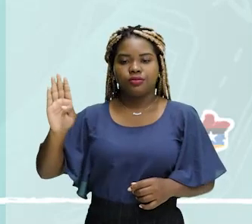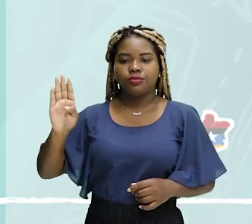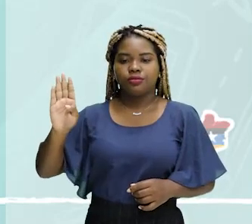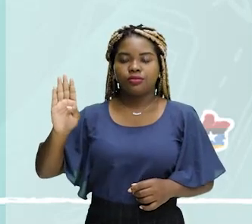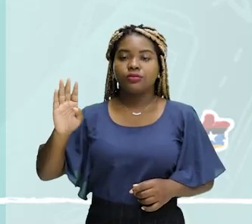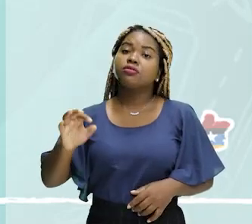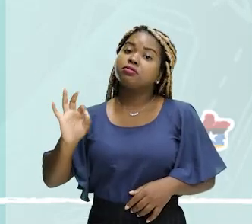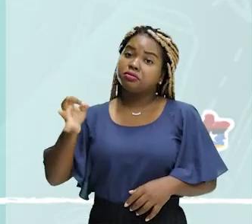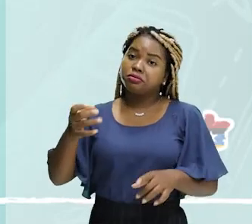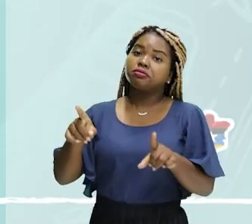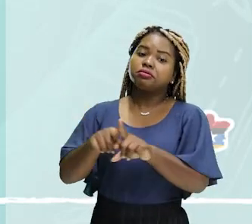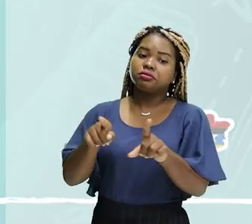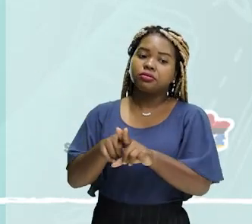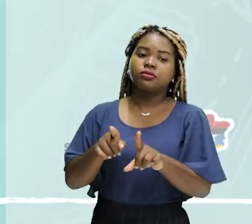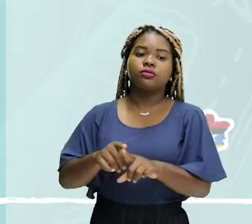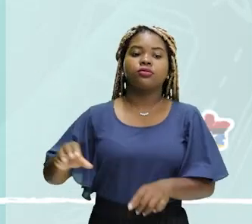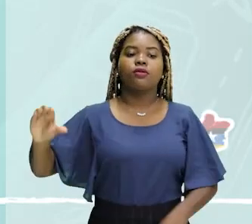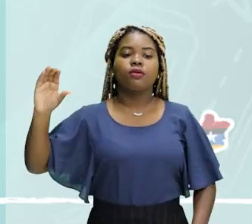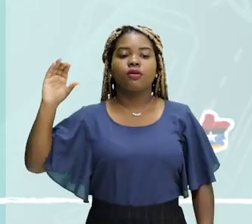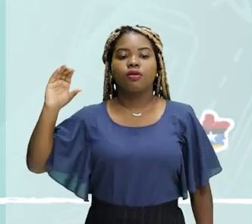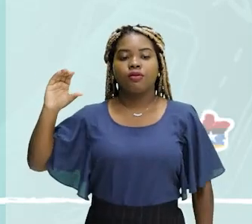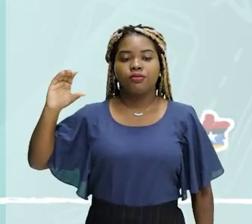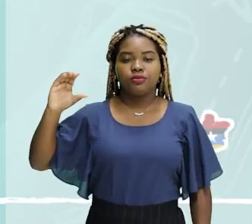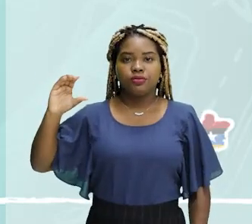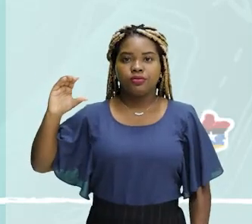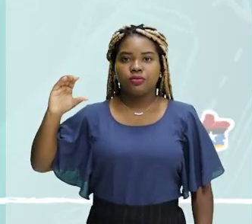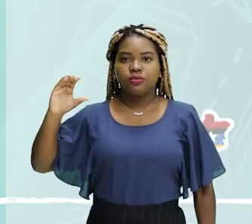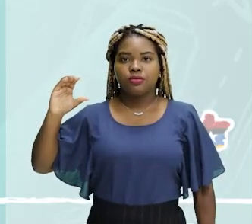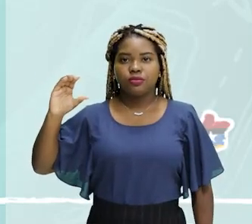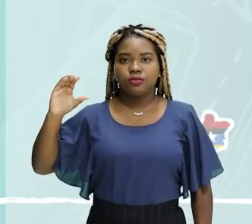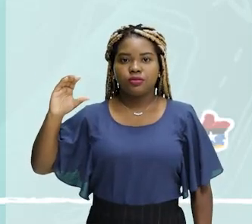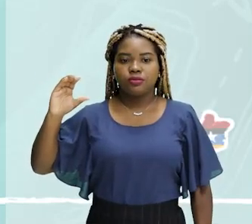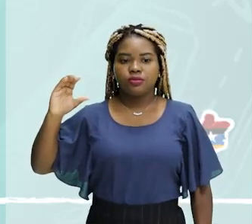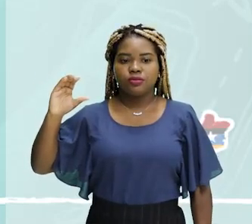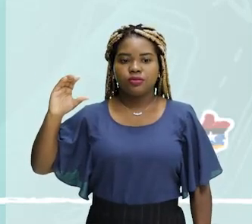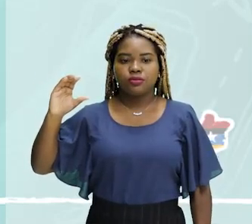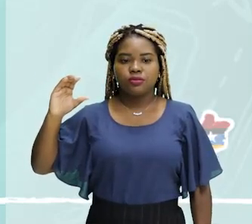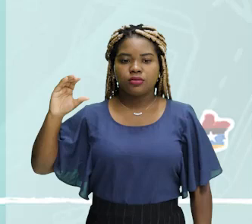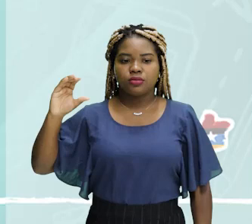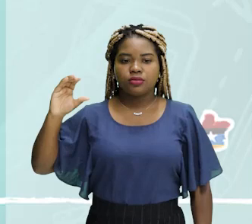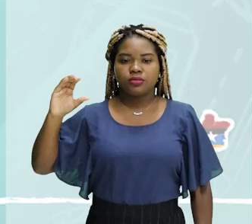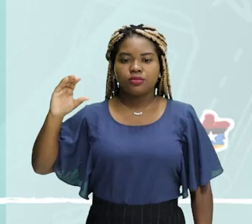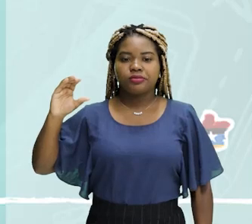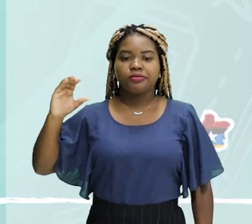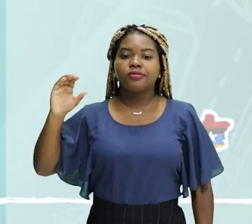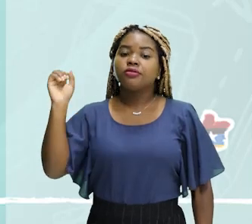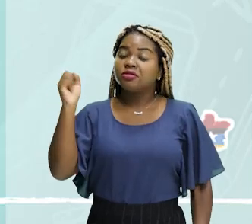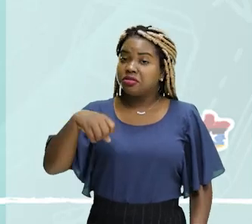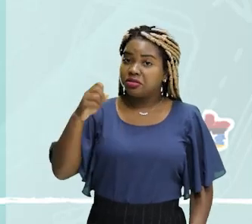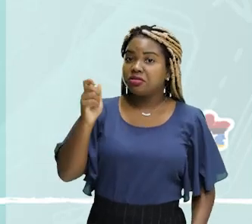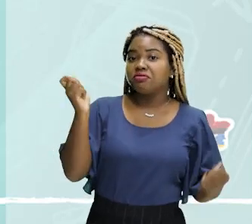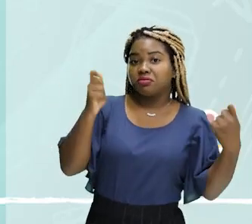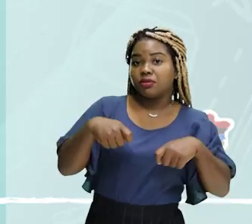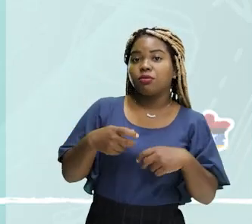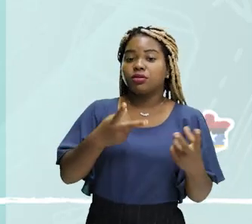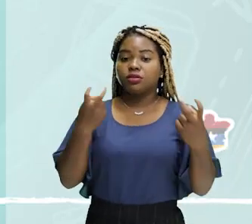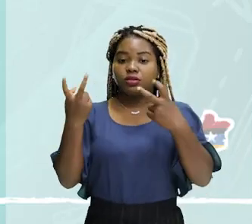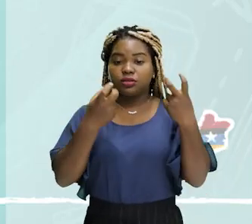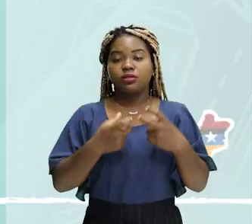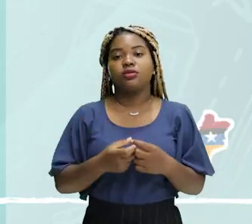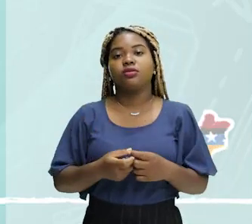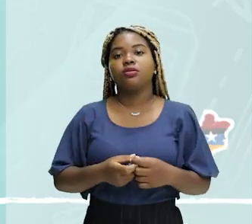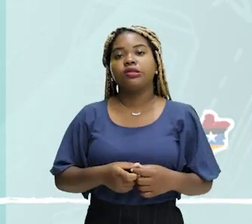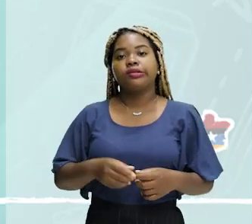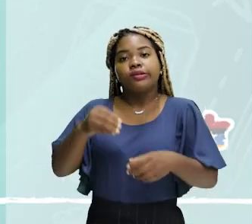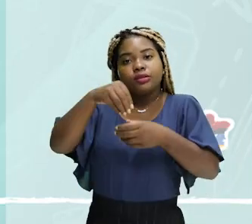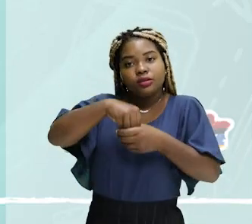Correto. São formas capazes de serem percebidas pela nossa mente? Sim, obviamente. A nossa